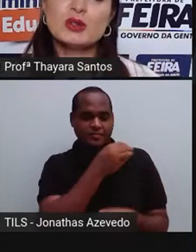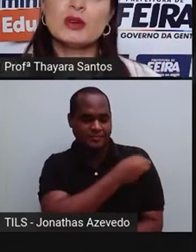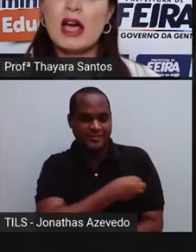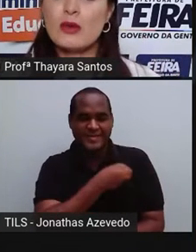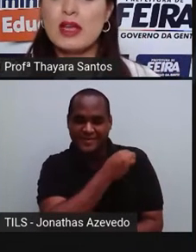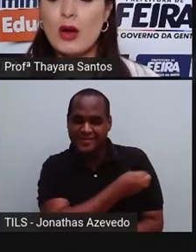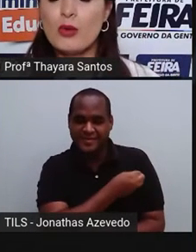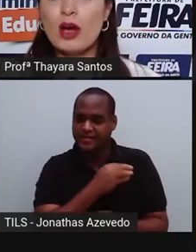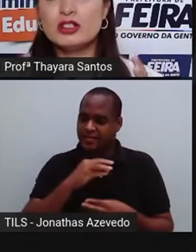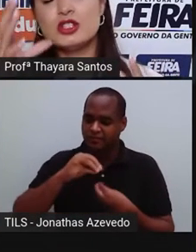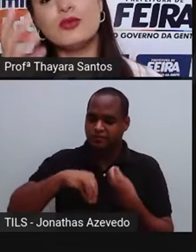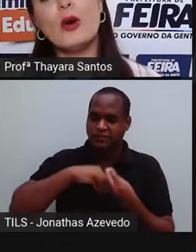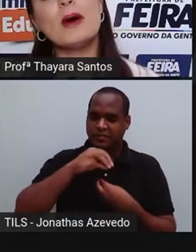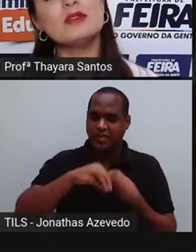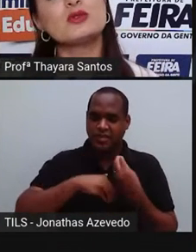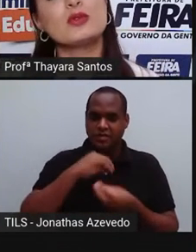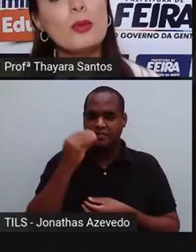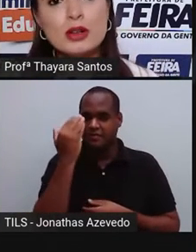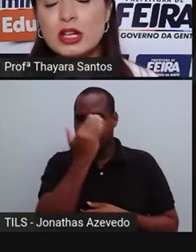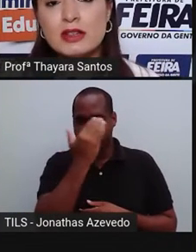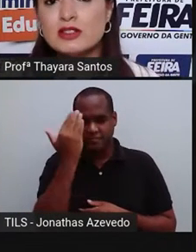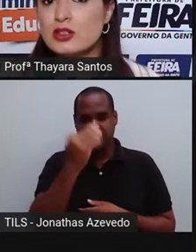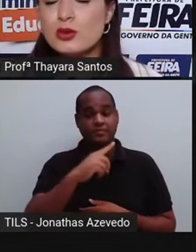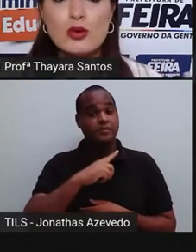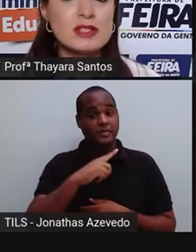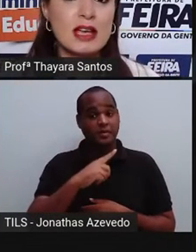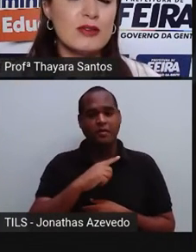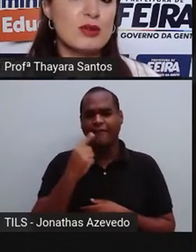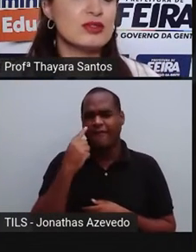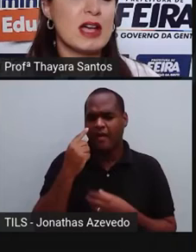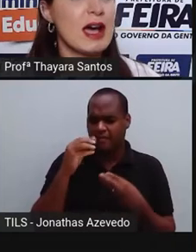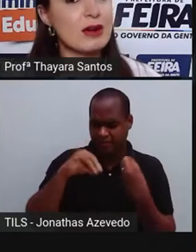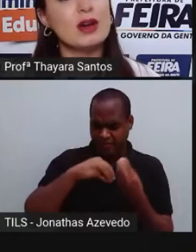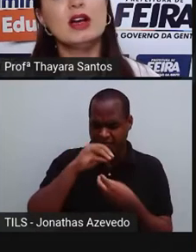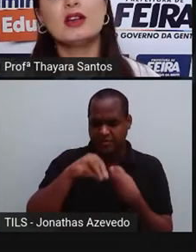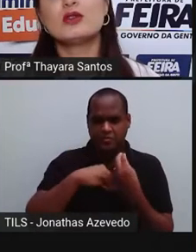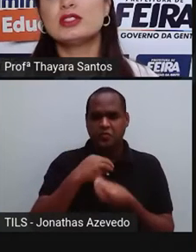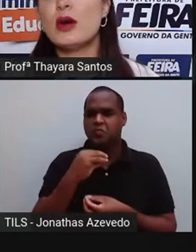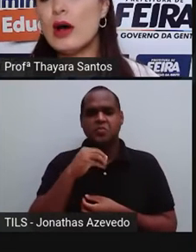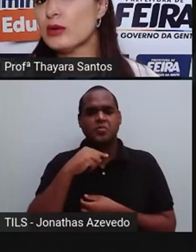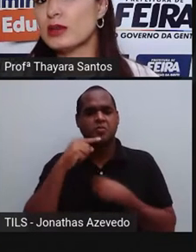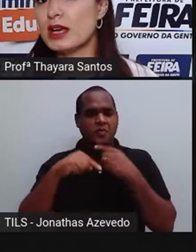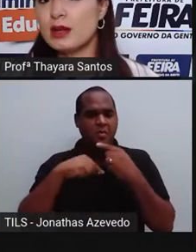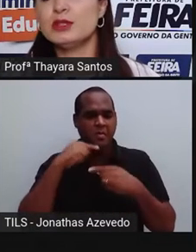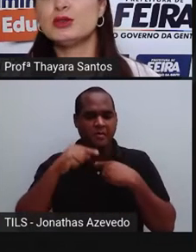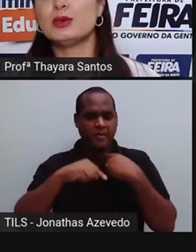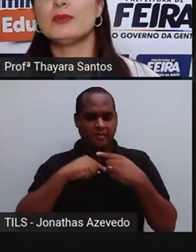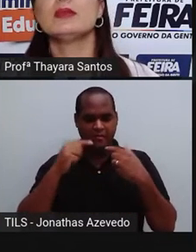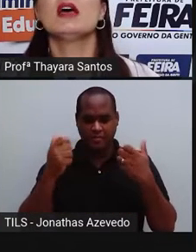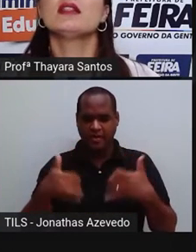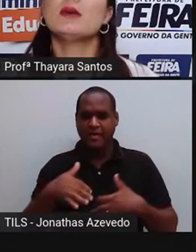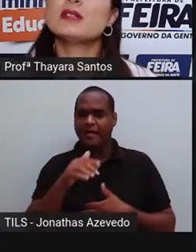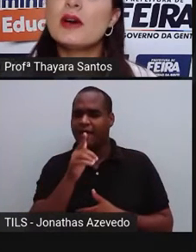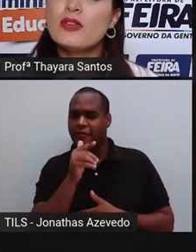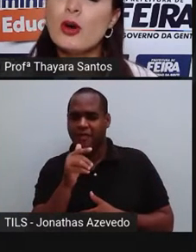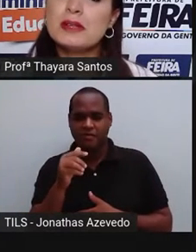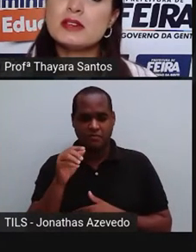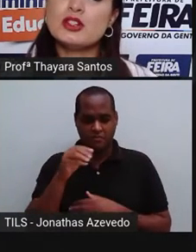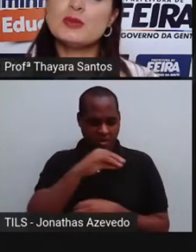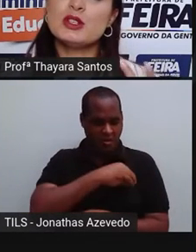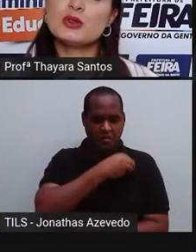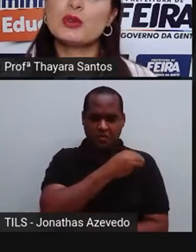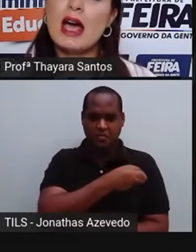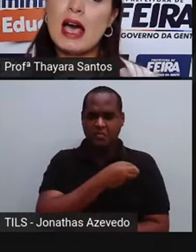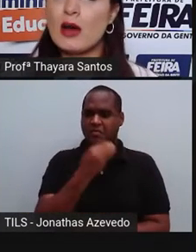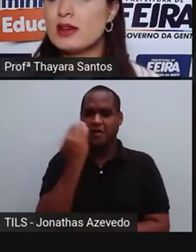Se a gente mistura água e álcool, a gente forma uma mistura homogênea. A gente não consegue ver onde está a água e onde está o álcool naquela mistura. Da mesma forma,